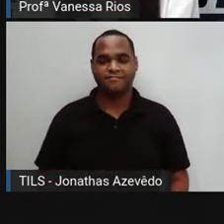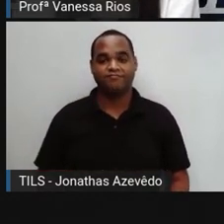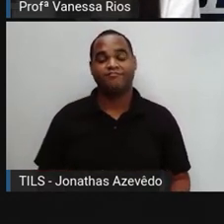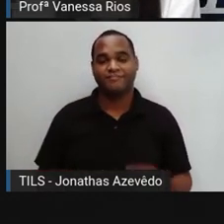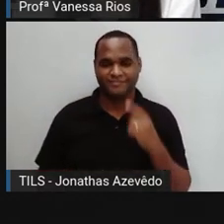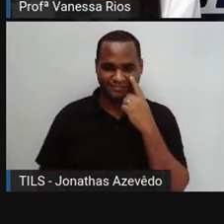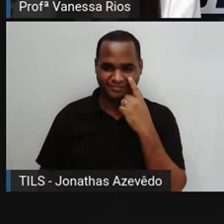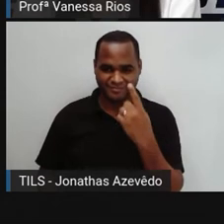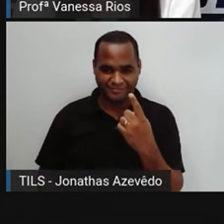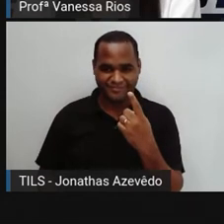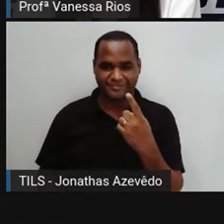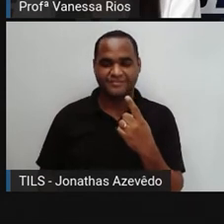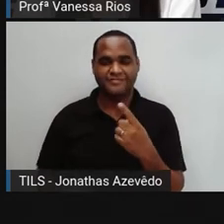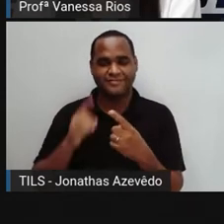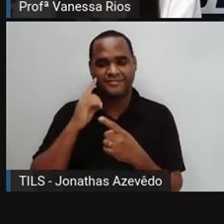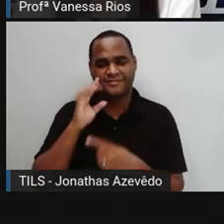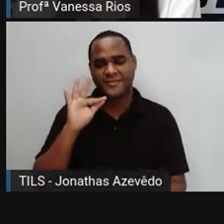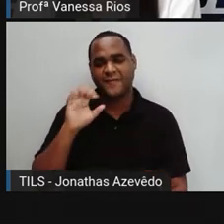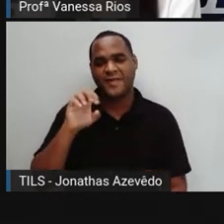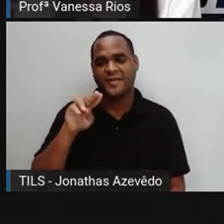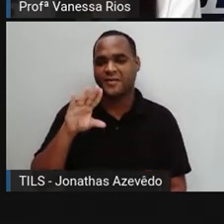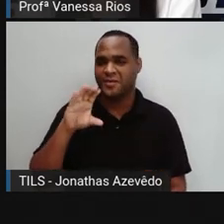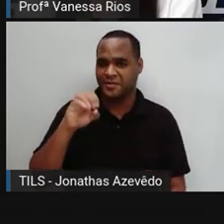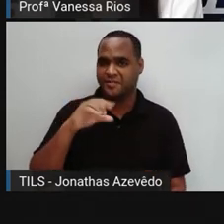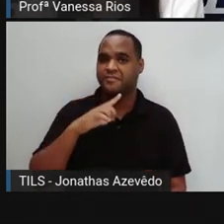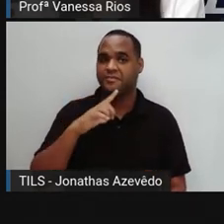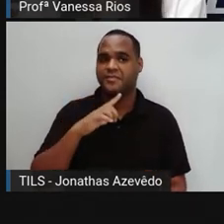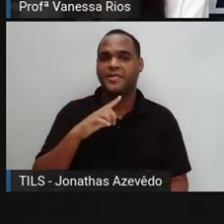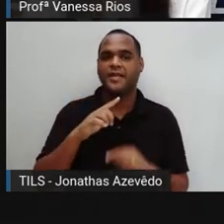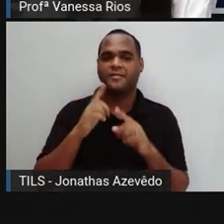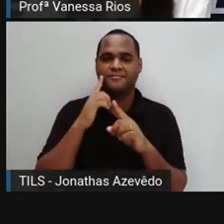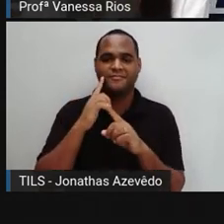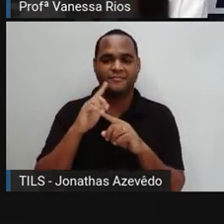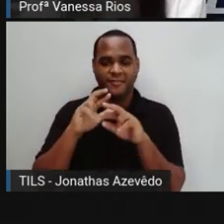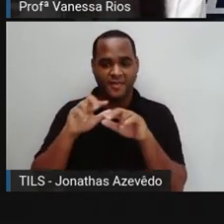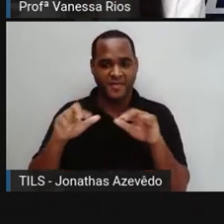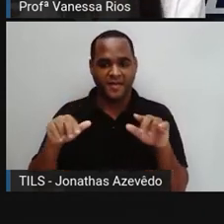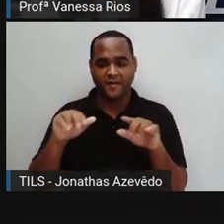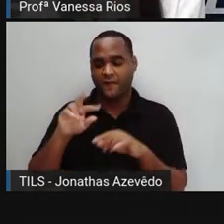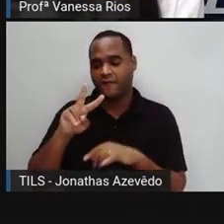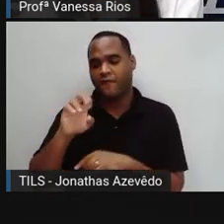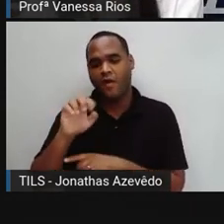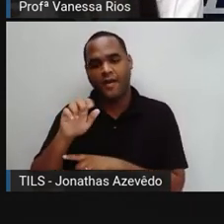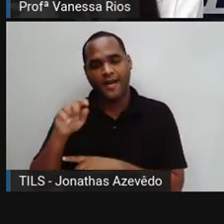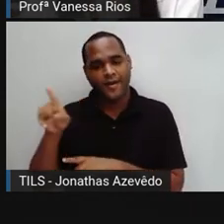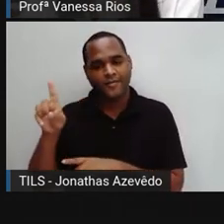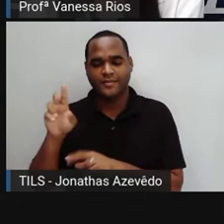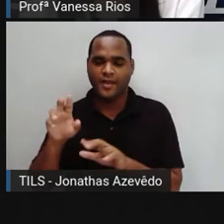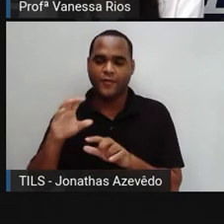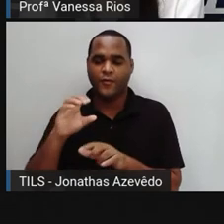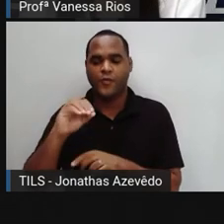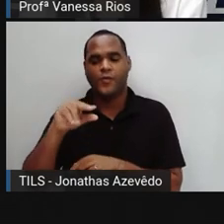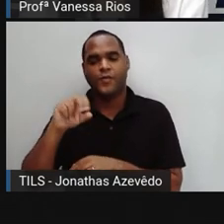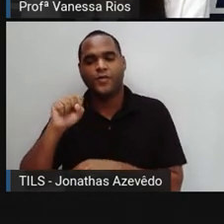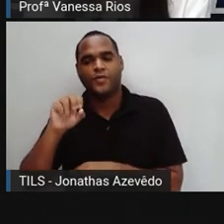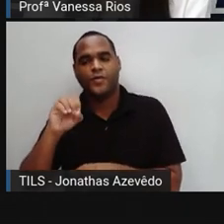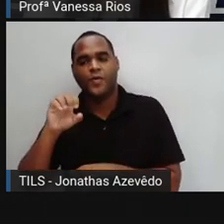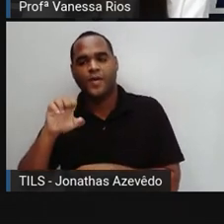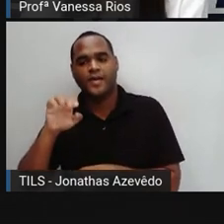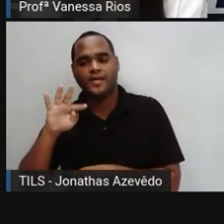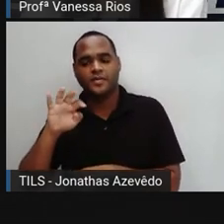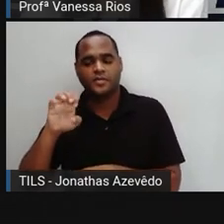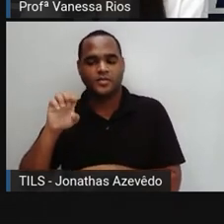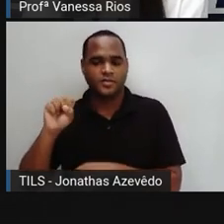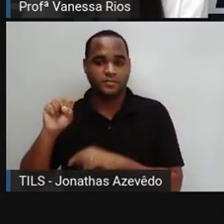esse alfabeto aí, fenício, né? Formado apenas por consonantes, não existia aí a presença de vogais. E aí,